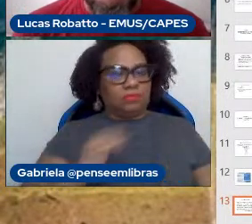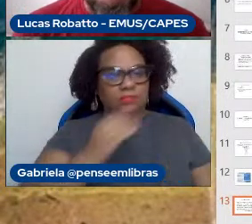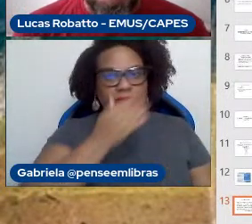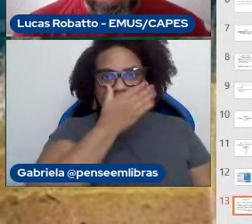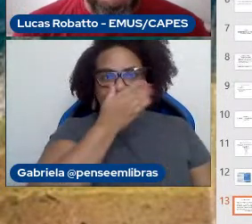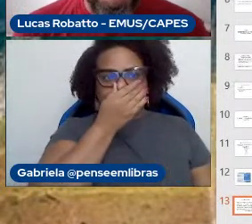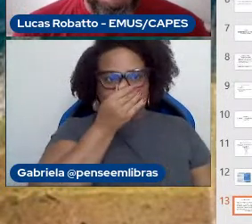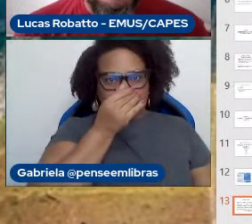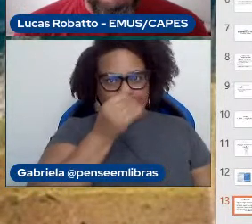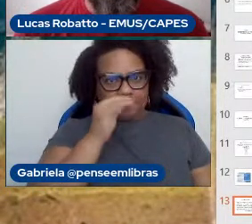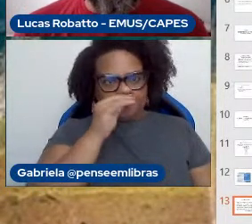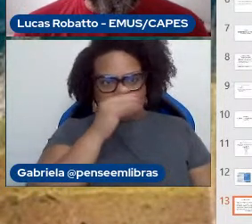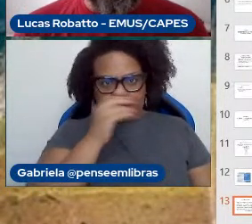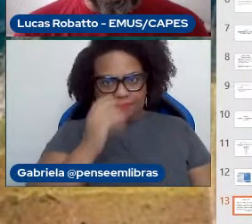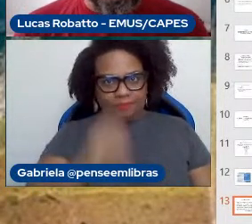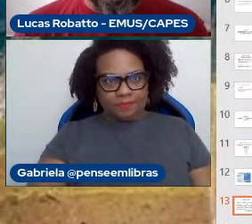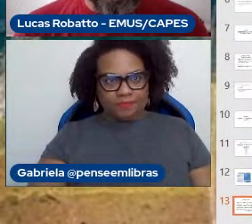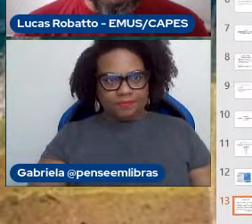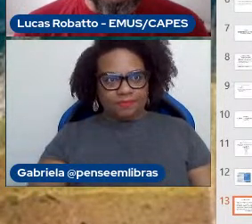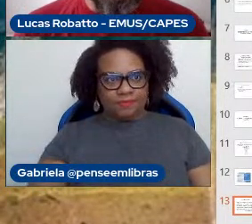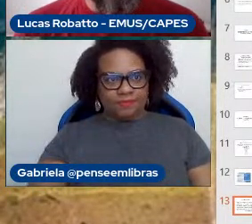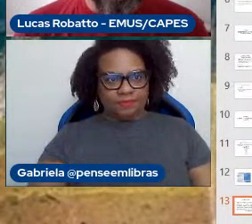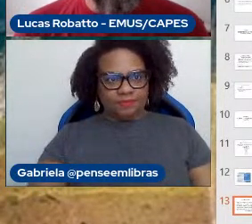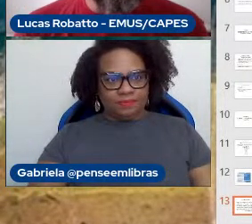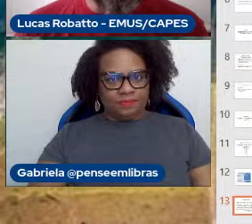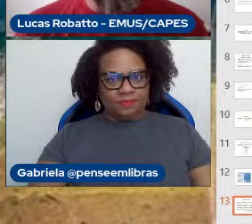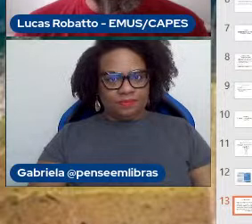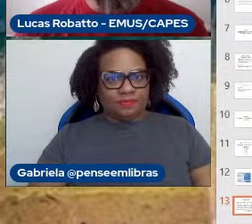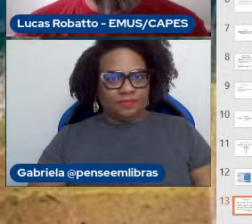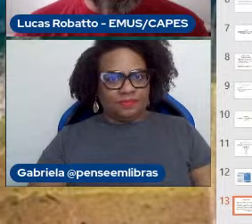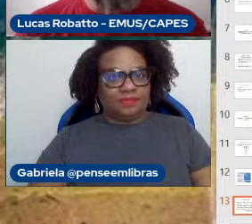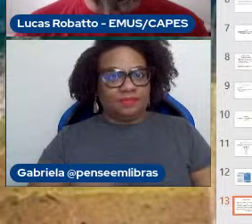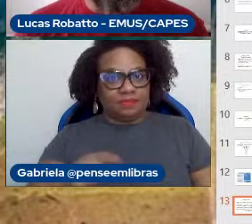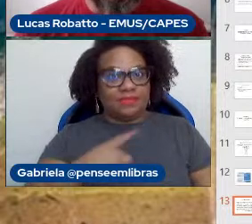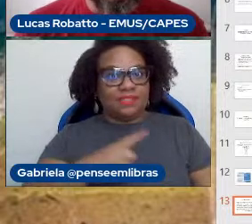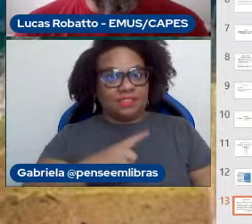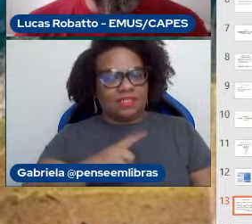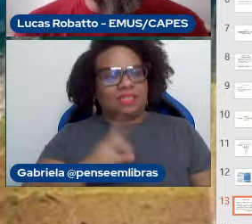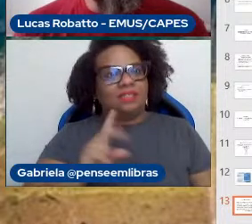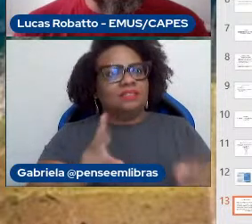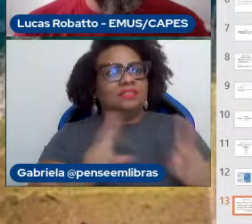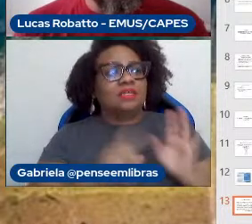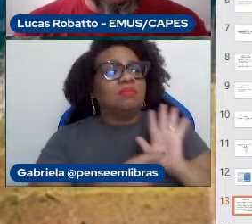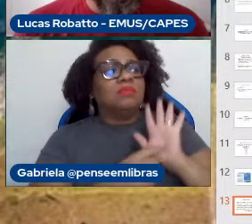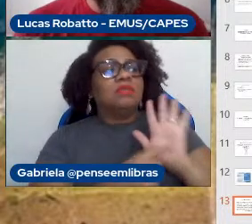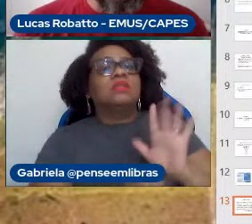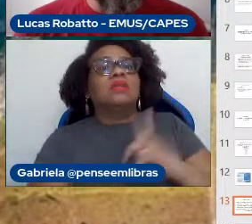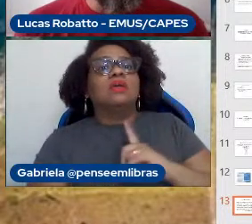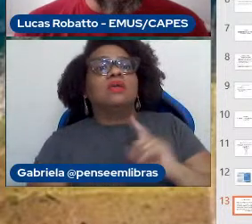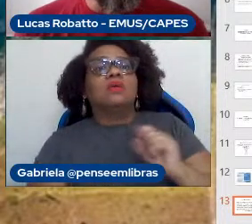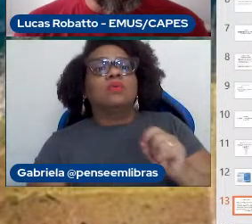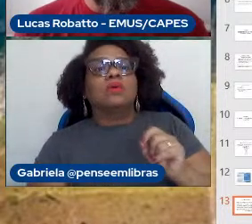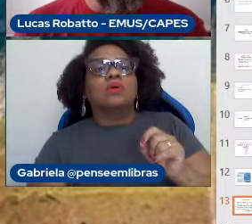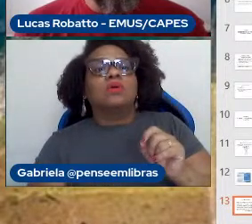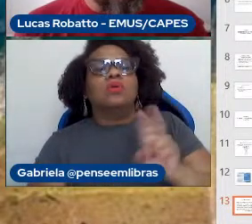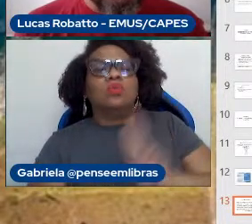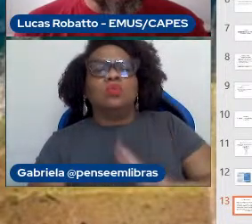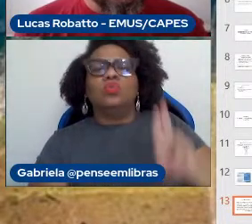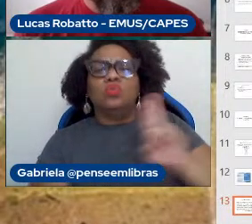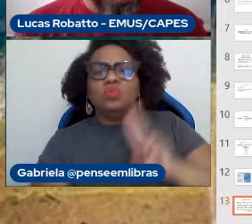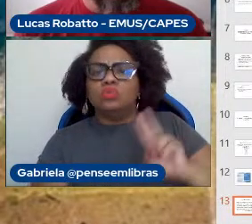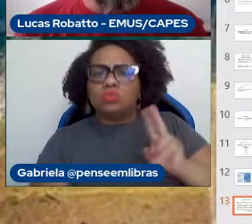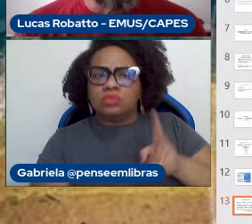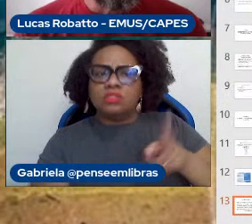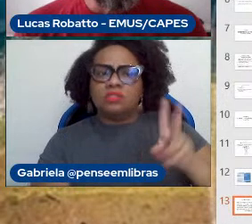citação que eu coloco aqui, ela exemplifica muito o que acontece na prática, músico continua, mesmo quando está doendo, continua